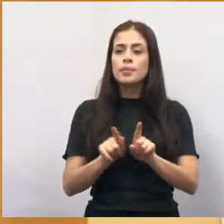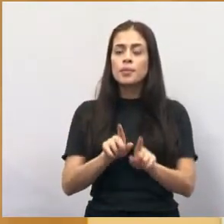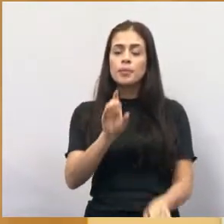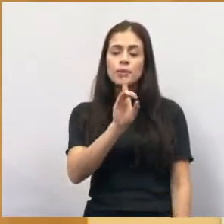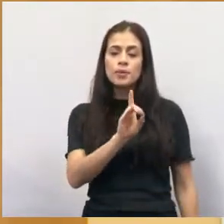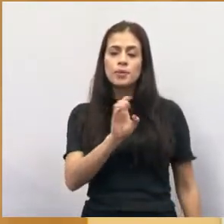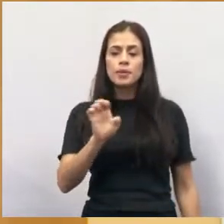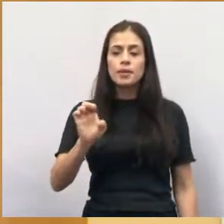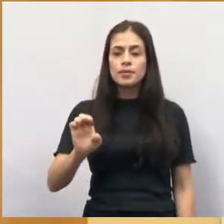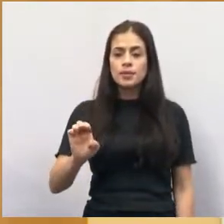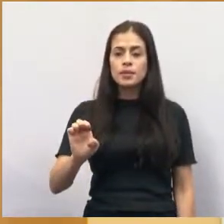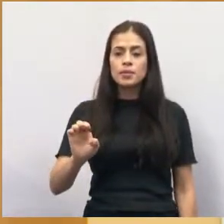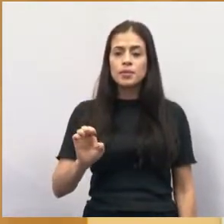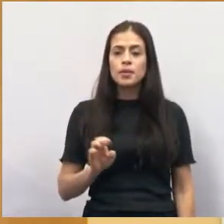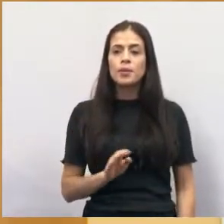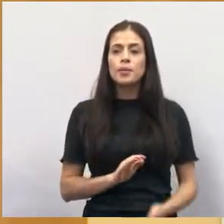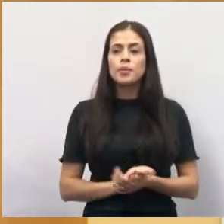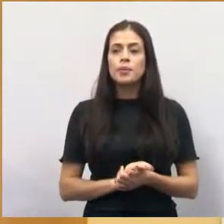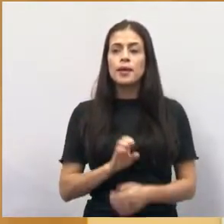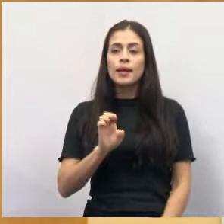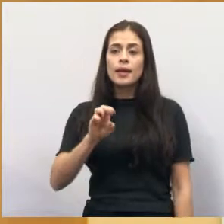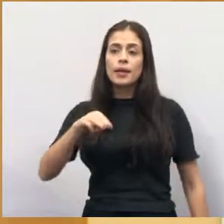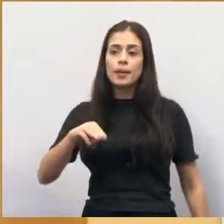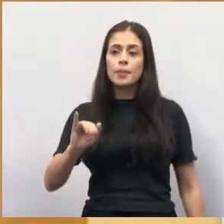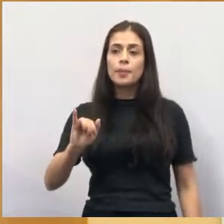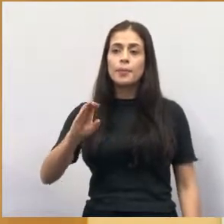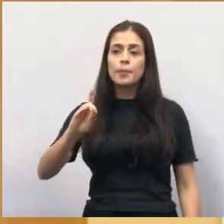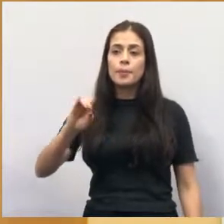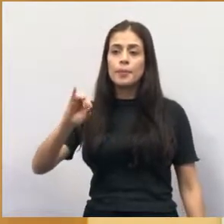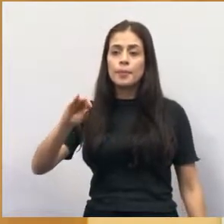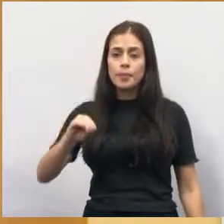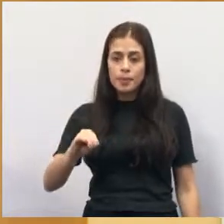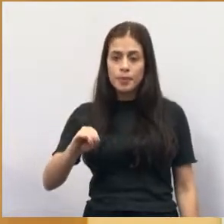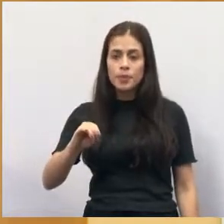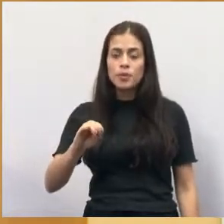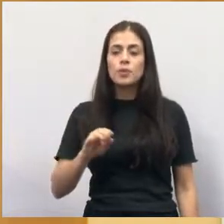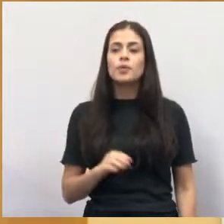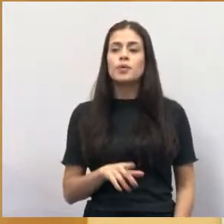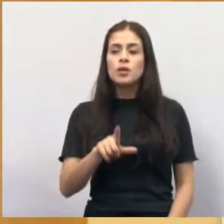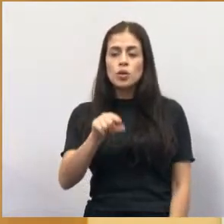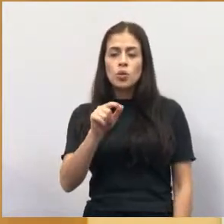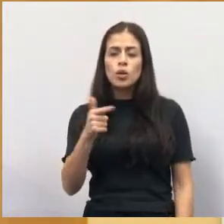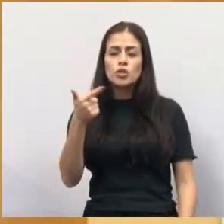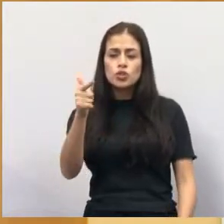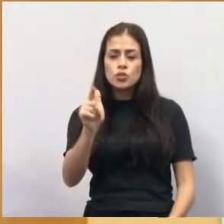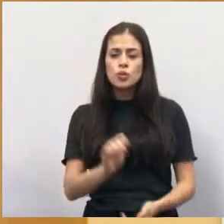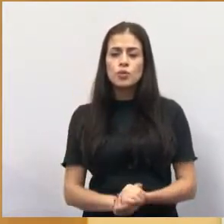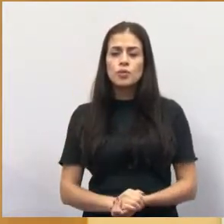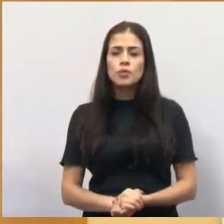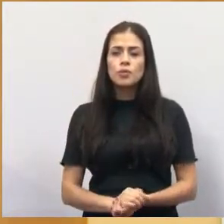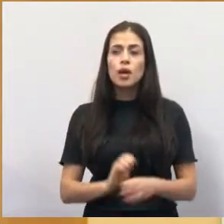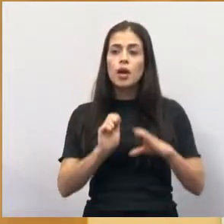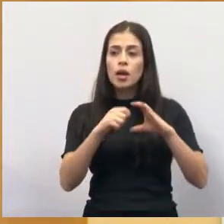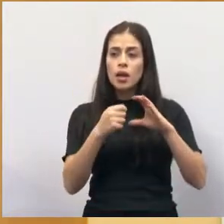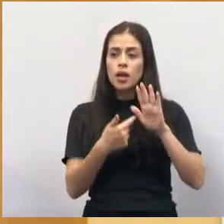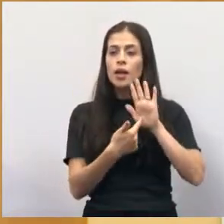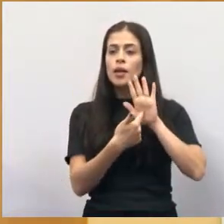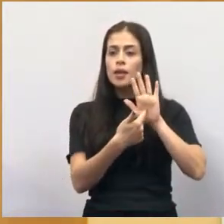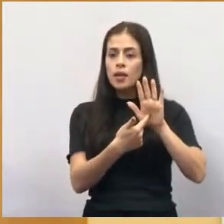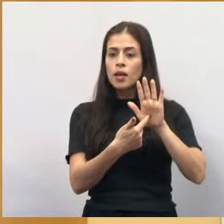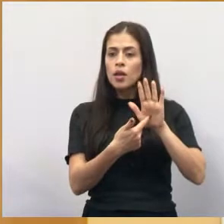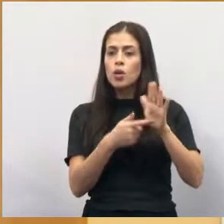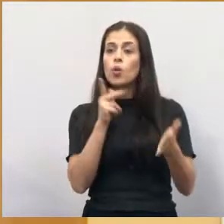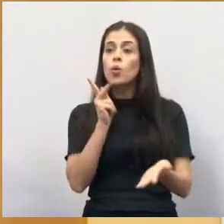deputado estadual Emílio, que foi novamente reeleito. Eu quero que você deixe aí gravado, vou continuar